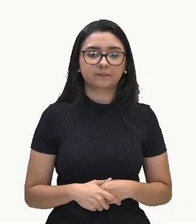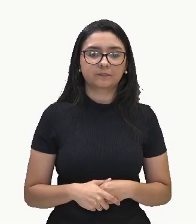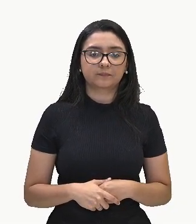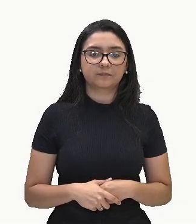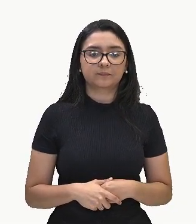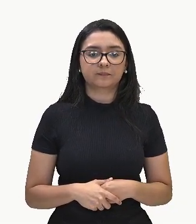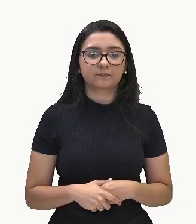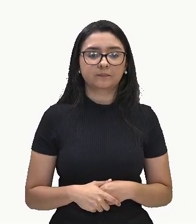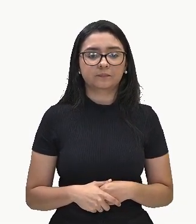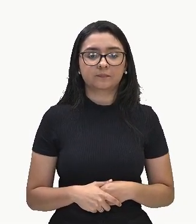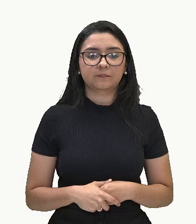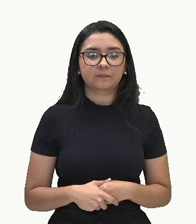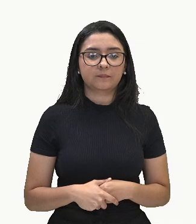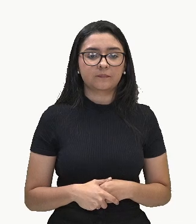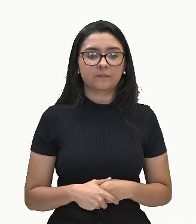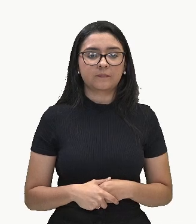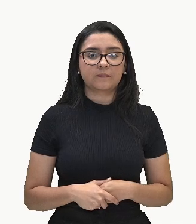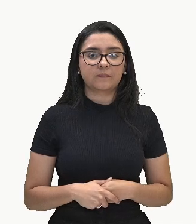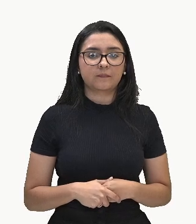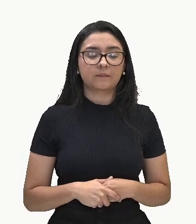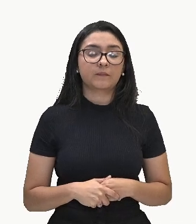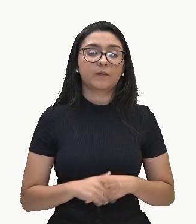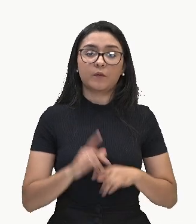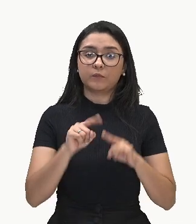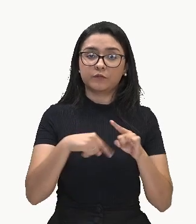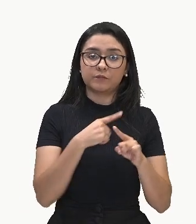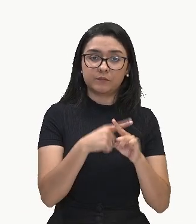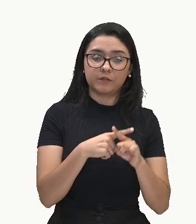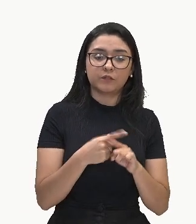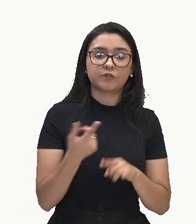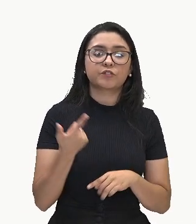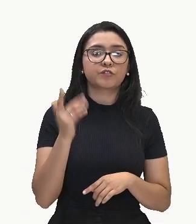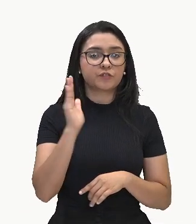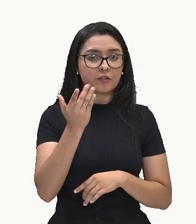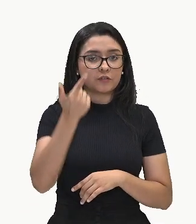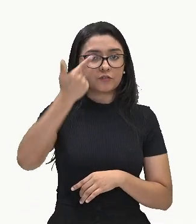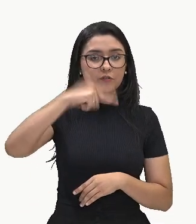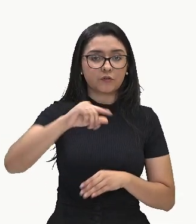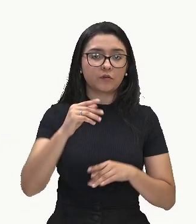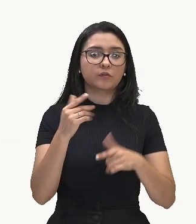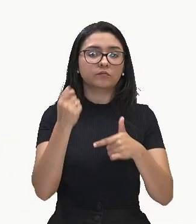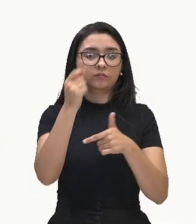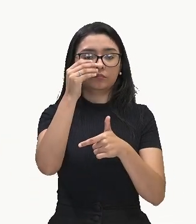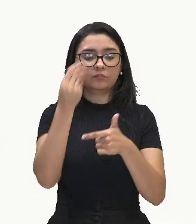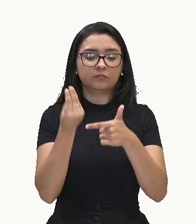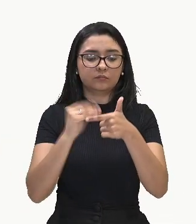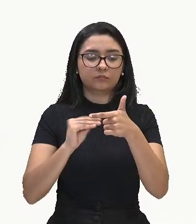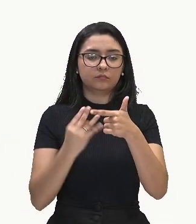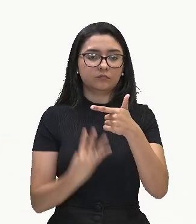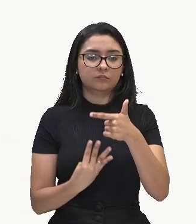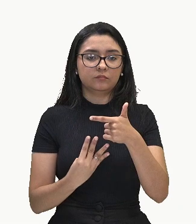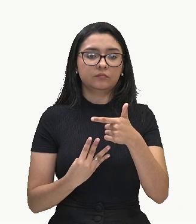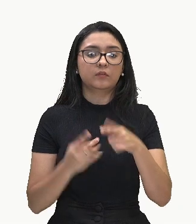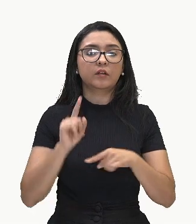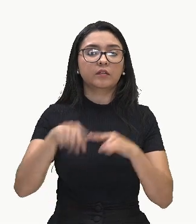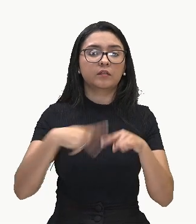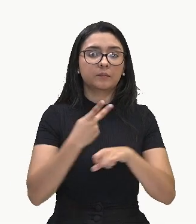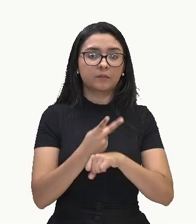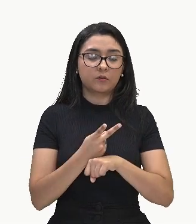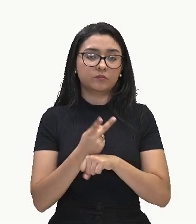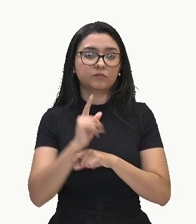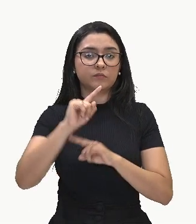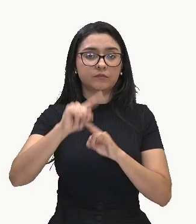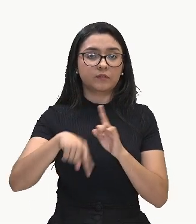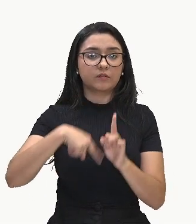multiplico pelo meu coeficiente aqui que eu já repeti e depois eu somo com o próximo. Tá?